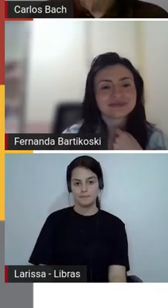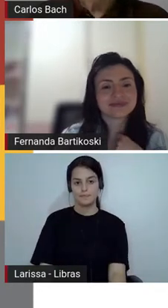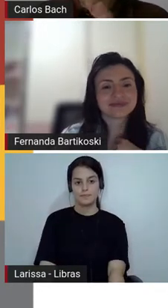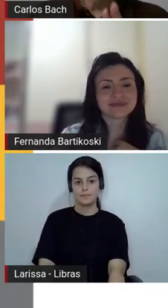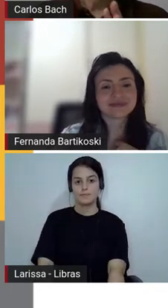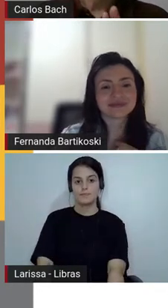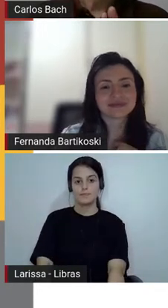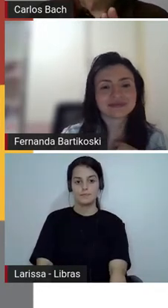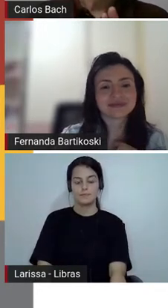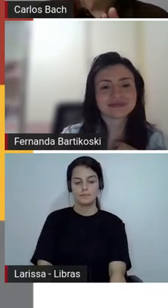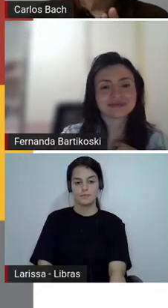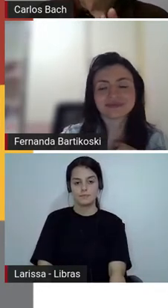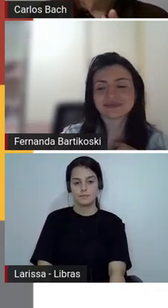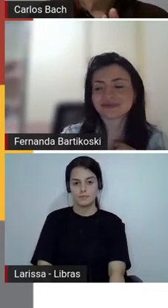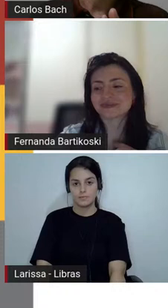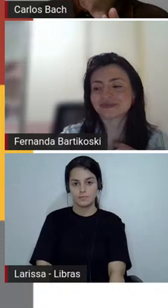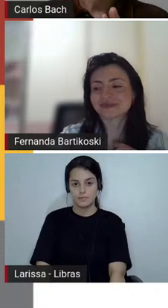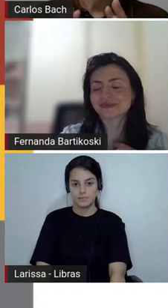então